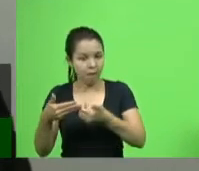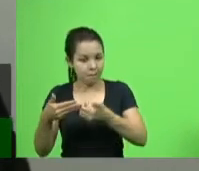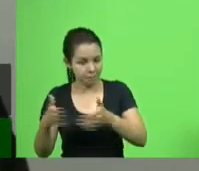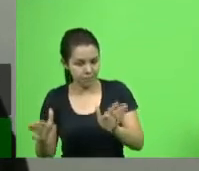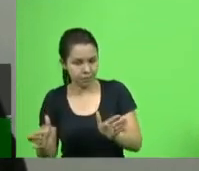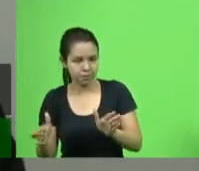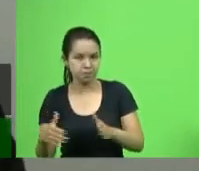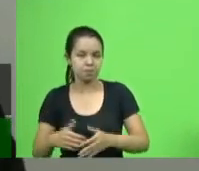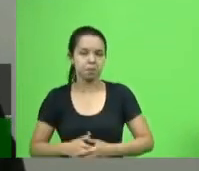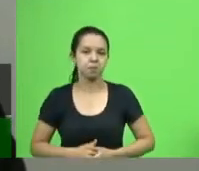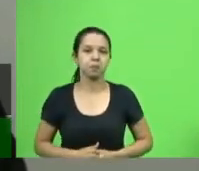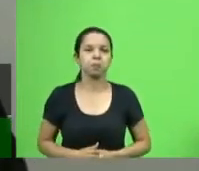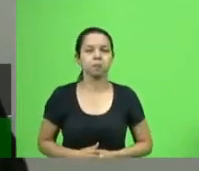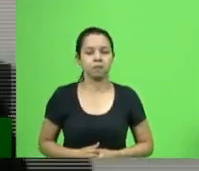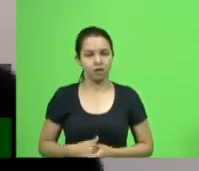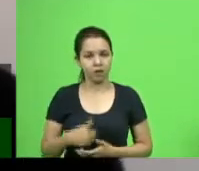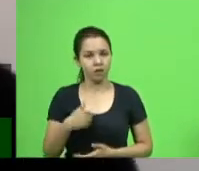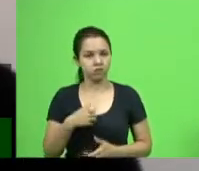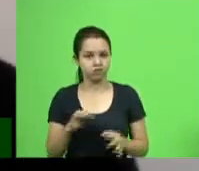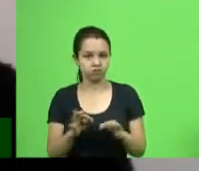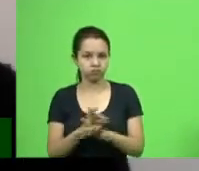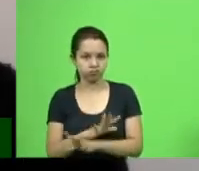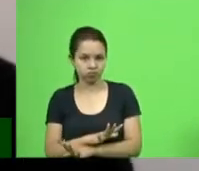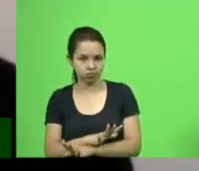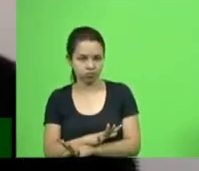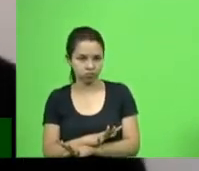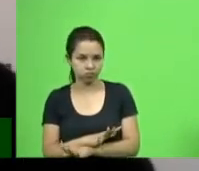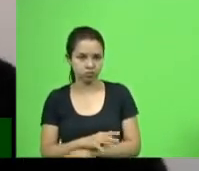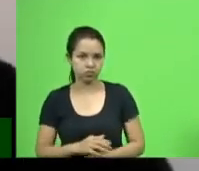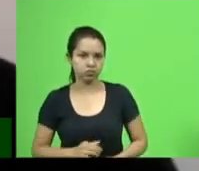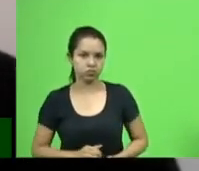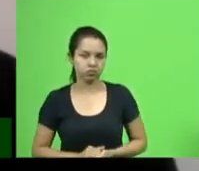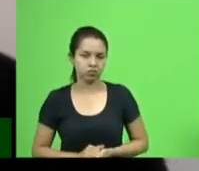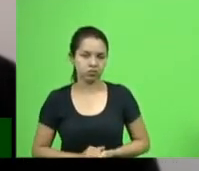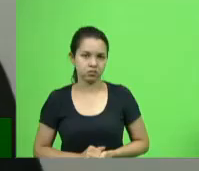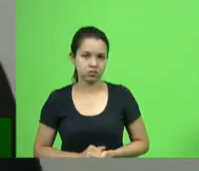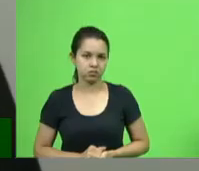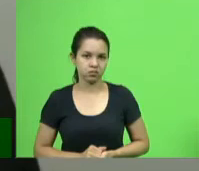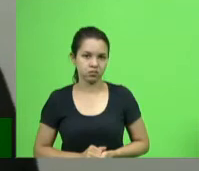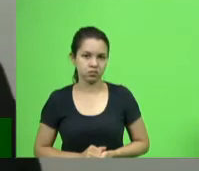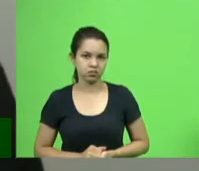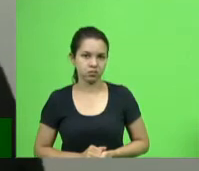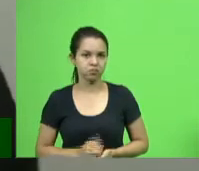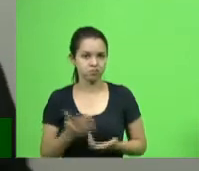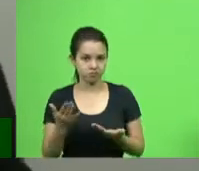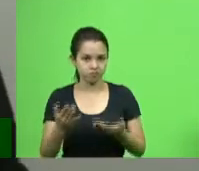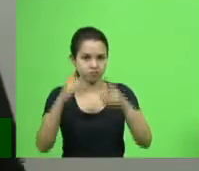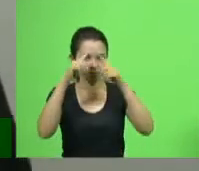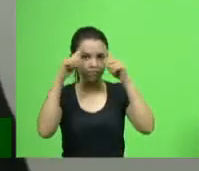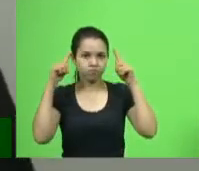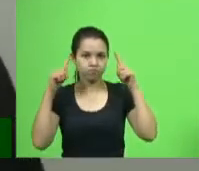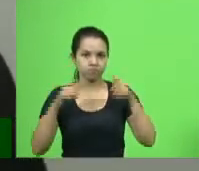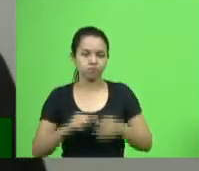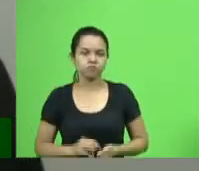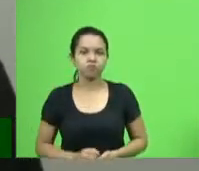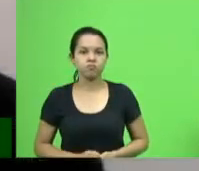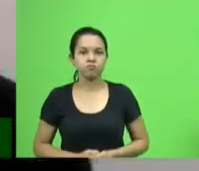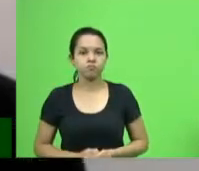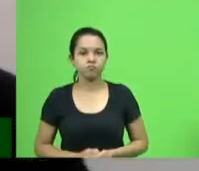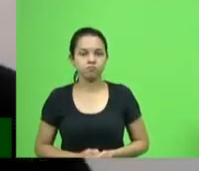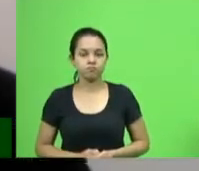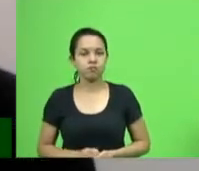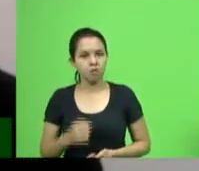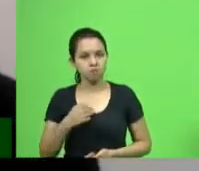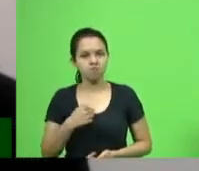presidente, para que a possa contribuir também. Deputado Márcio, deputado Márcio, por favor, apenas para lhe